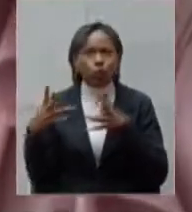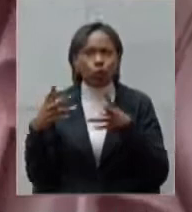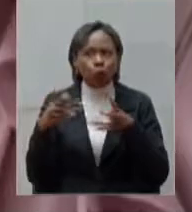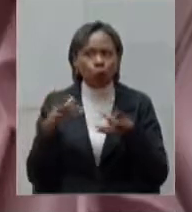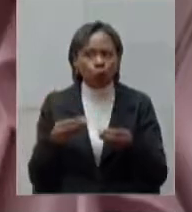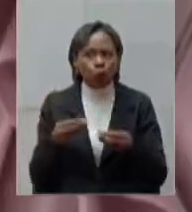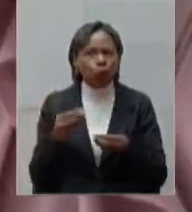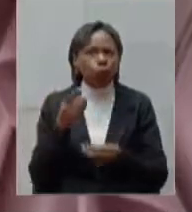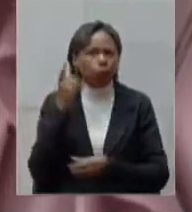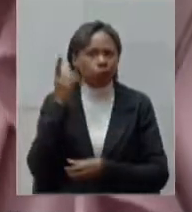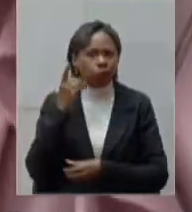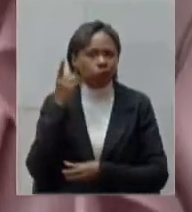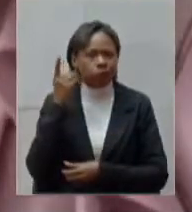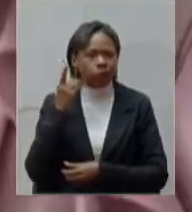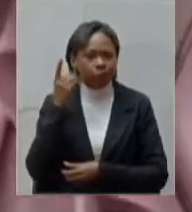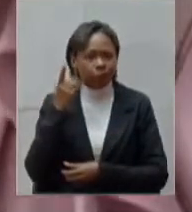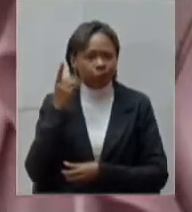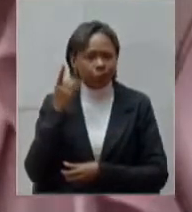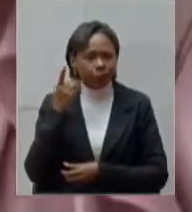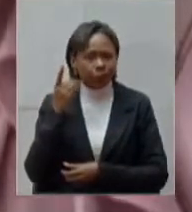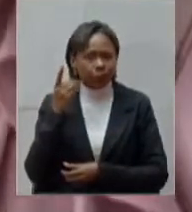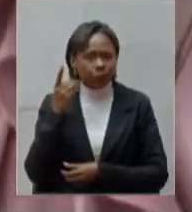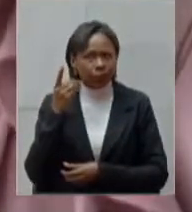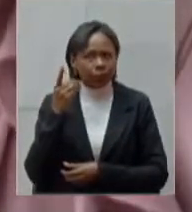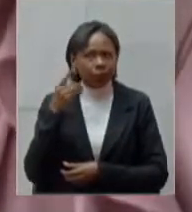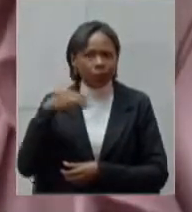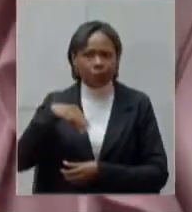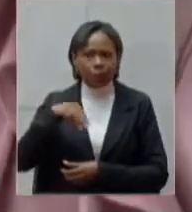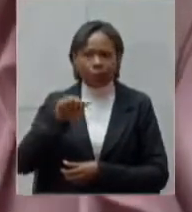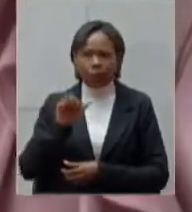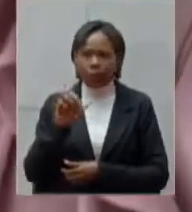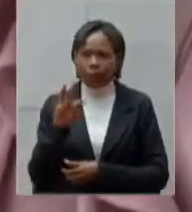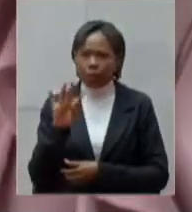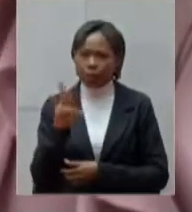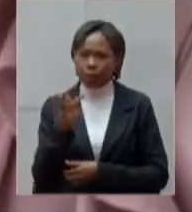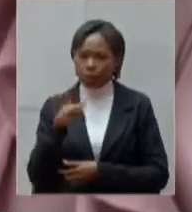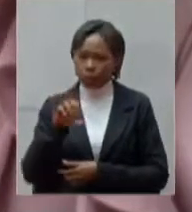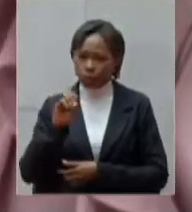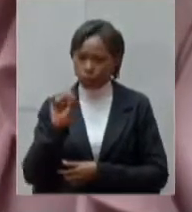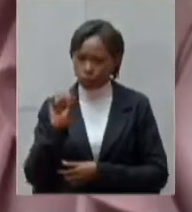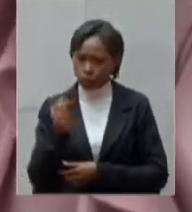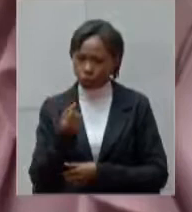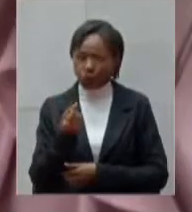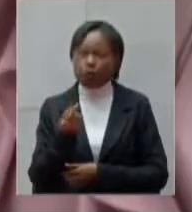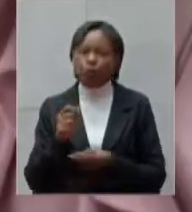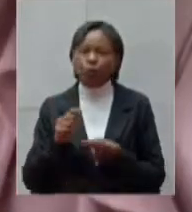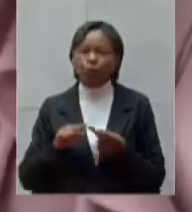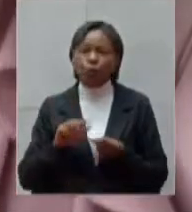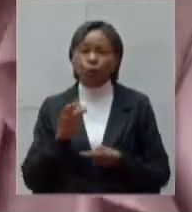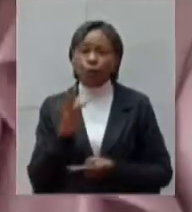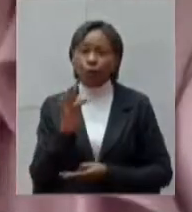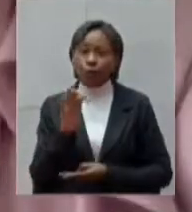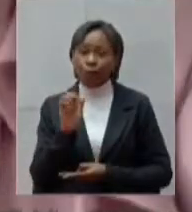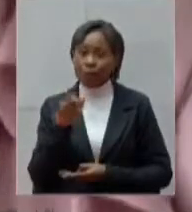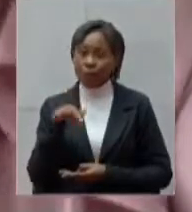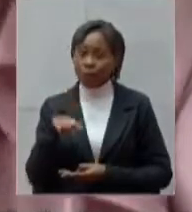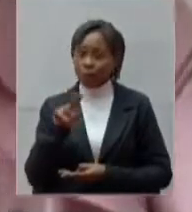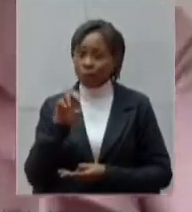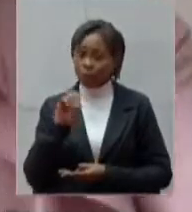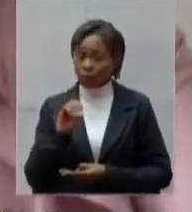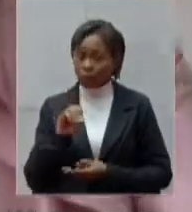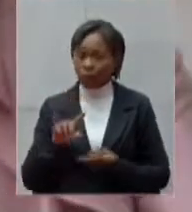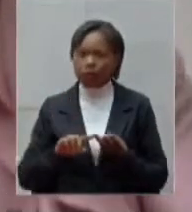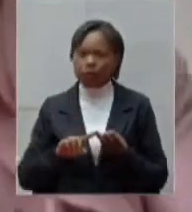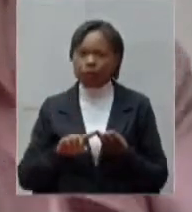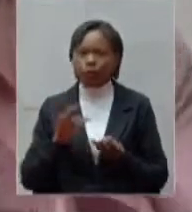assuntos municipais deputado Marquinhos Lemos deputado Fernando Pacheco deputado Aione Pinheiro deputado Tiago